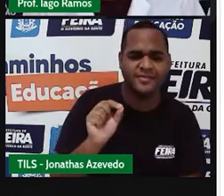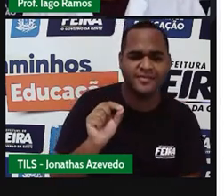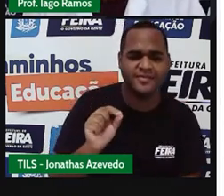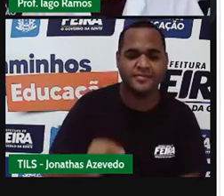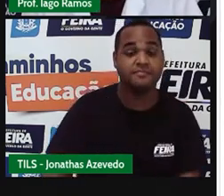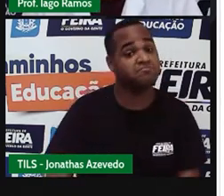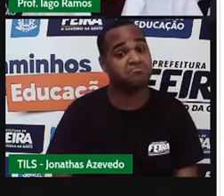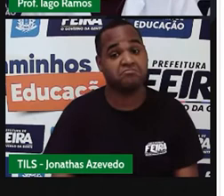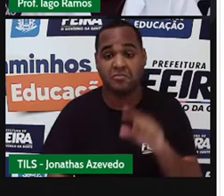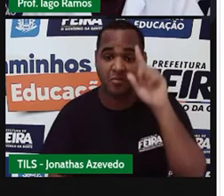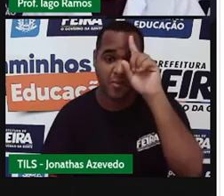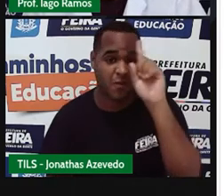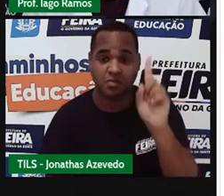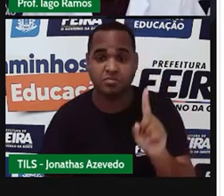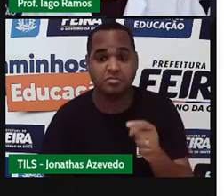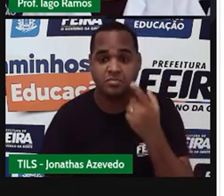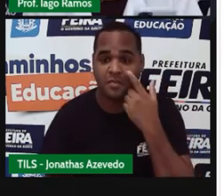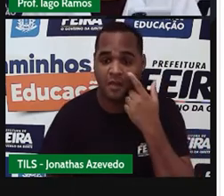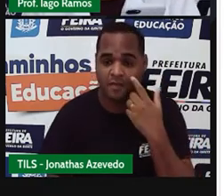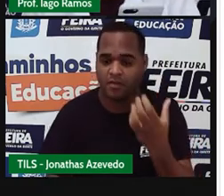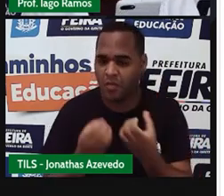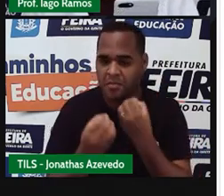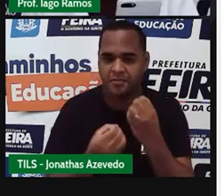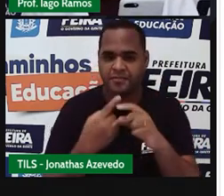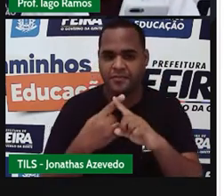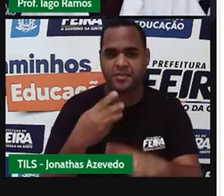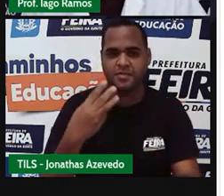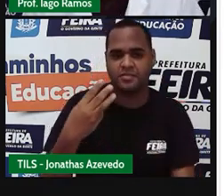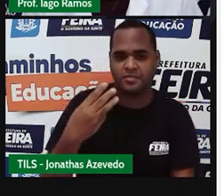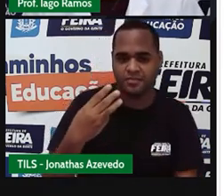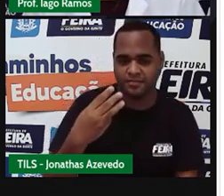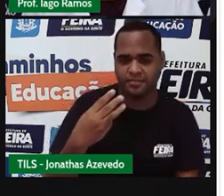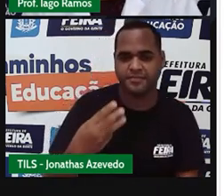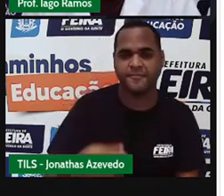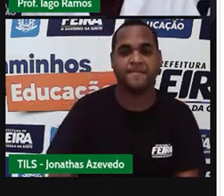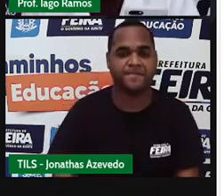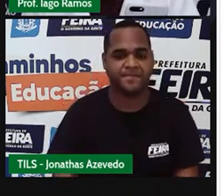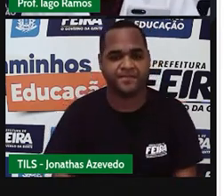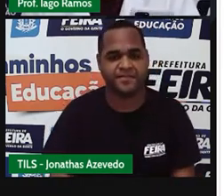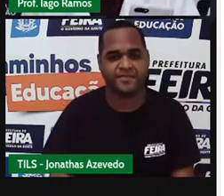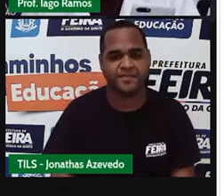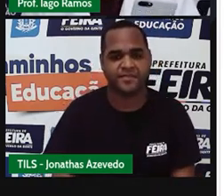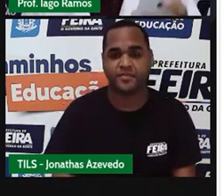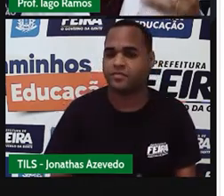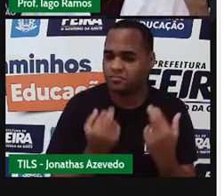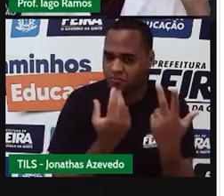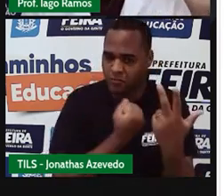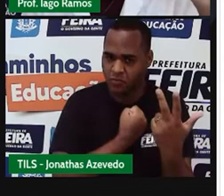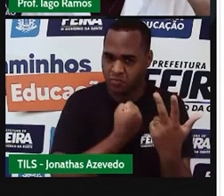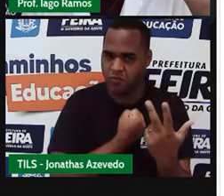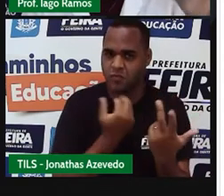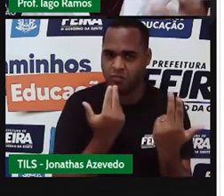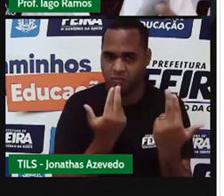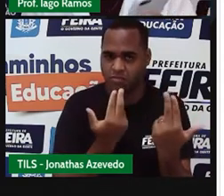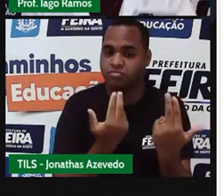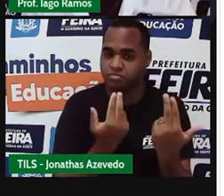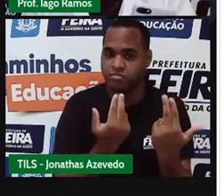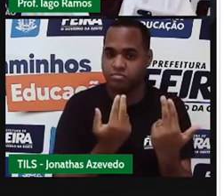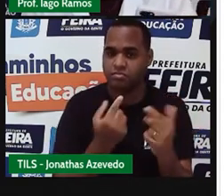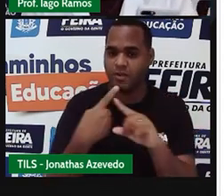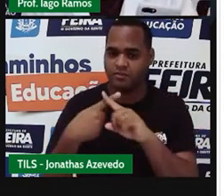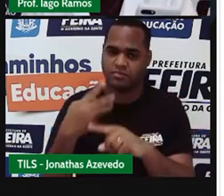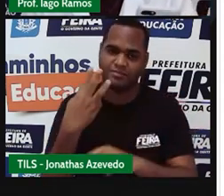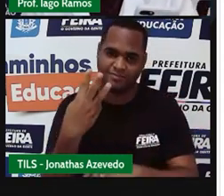Não sei. Vamos lá, então, fazer ali vezes 3, 142.857, estou fazendo a